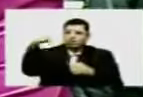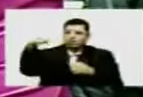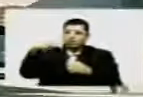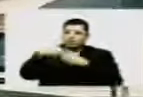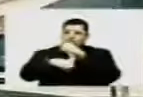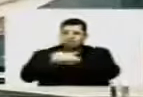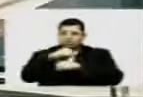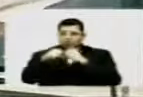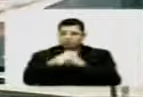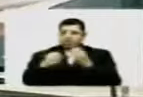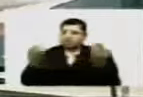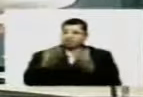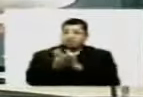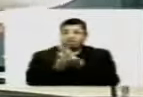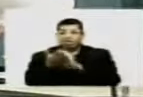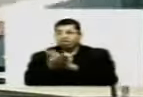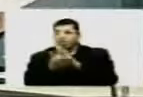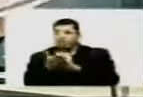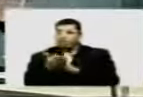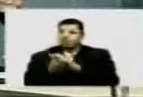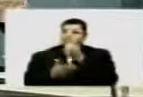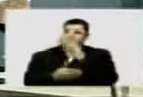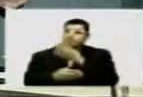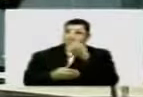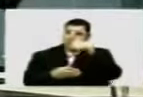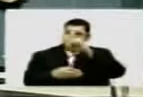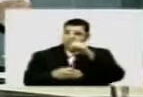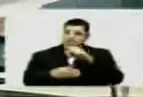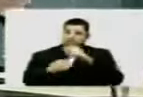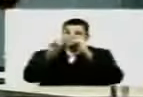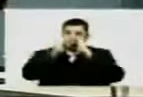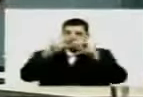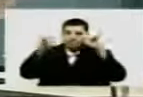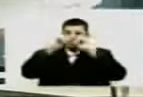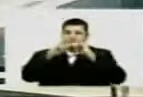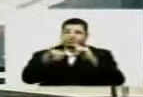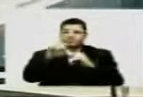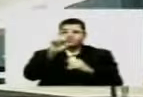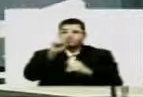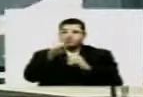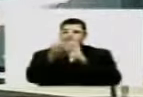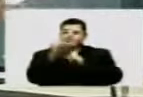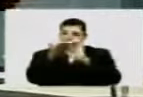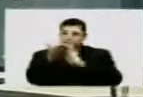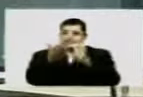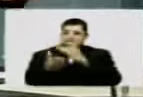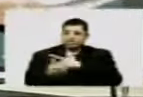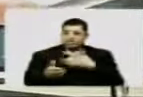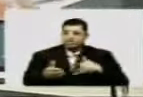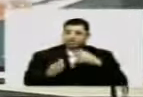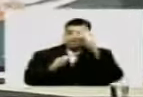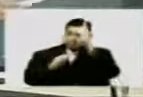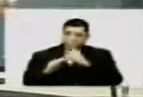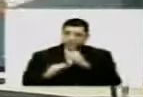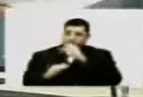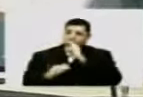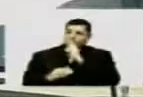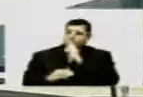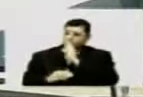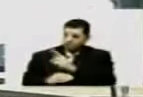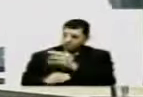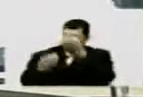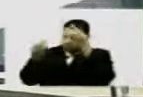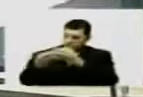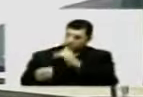do corrente ano. Essa foi a informação da Suzã ao diretor do hospital